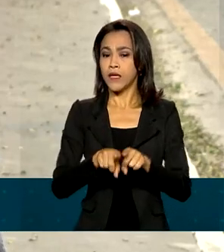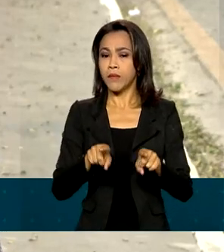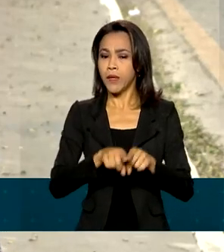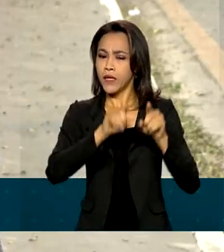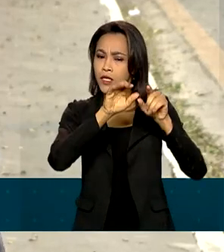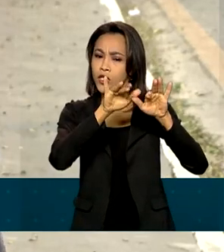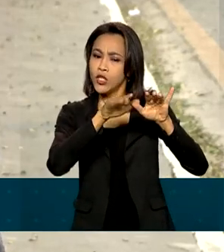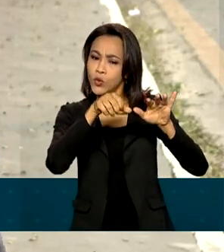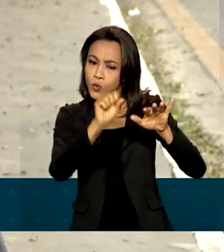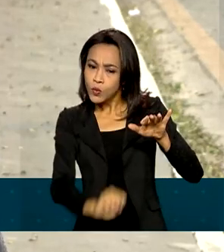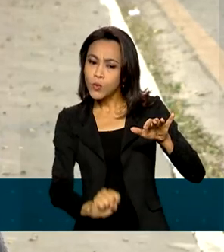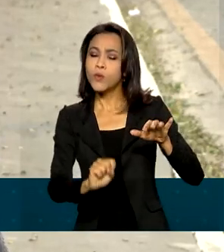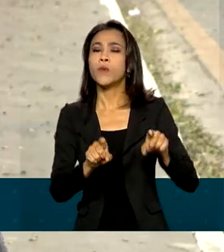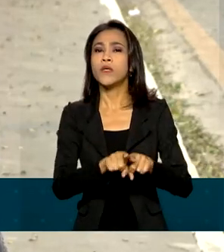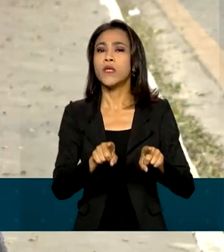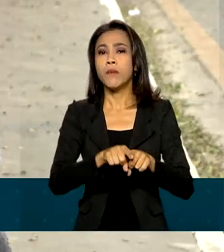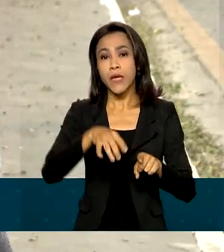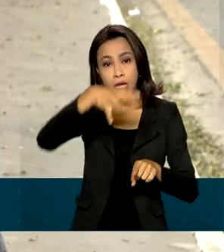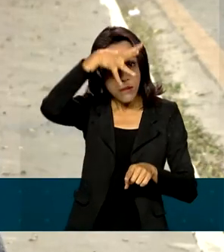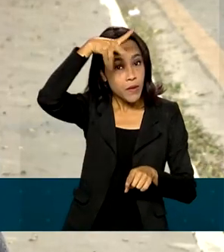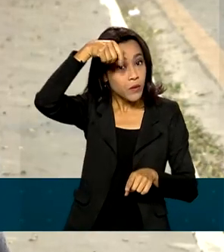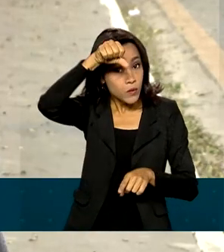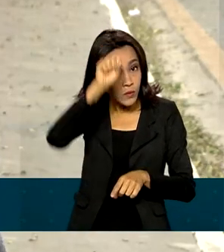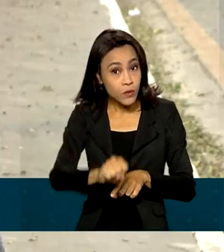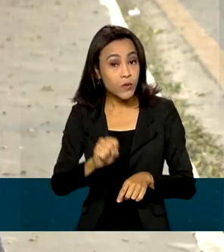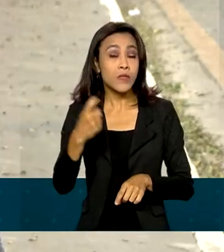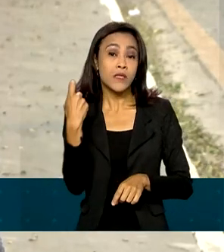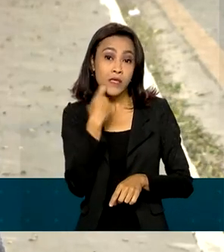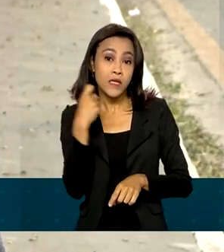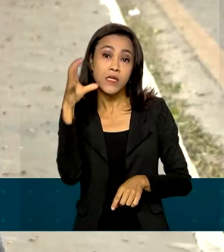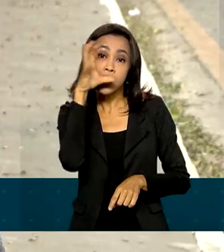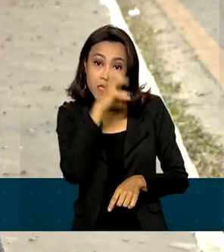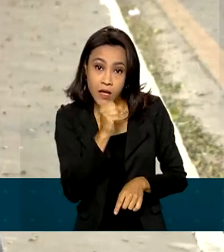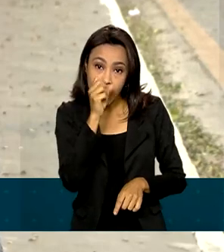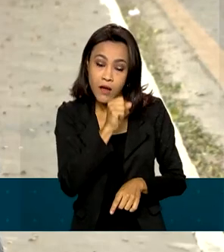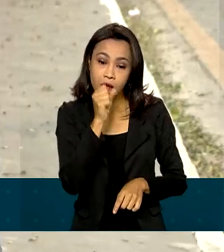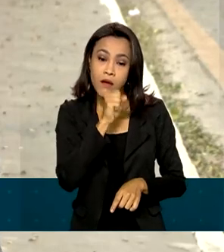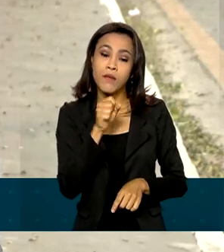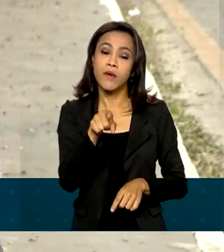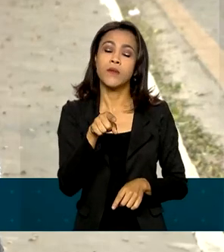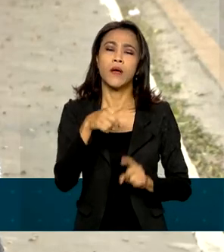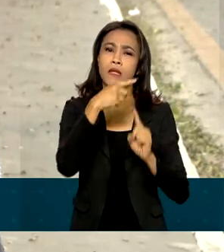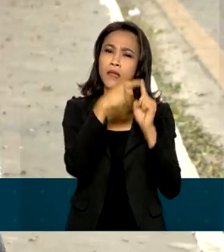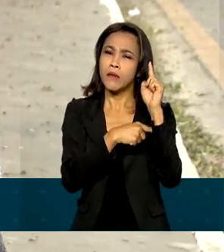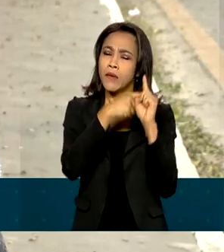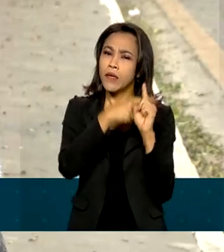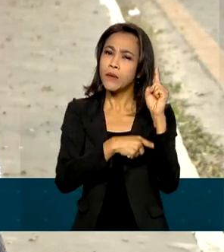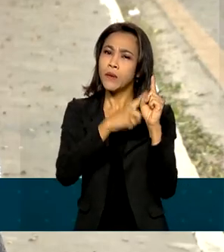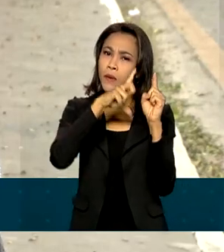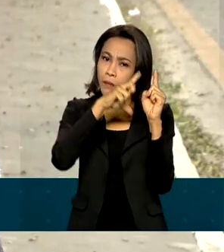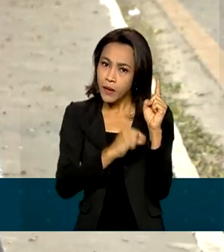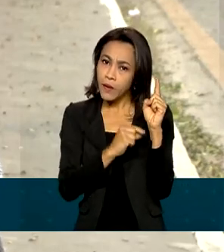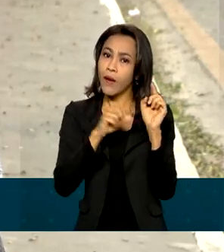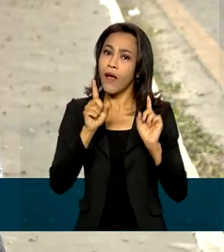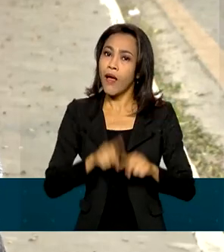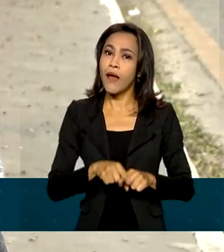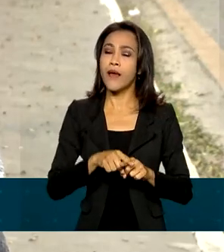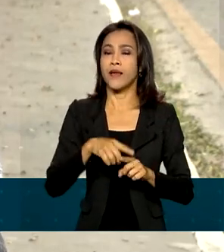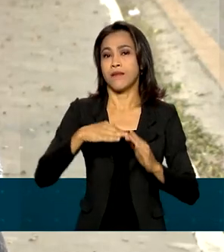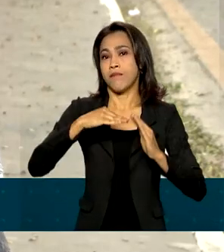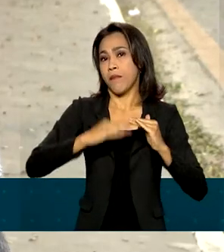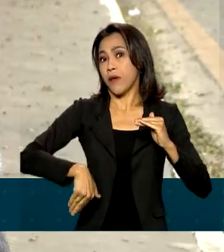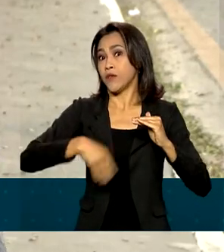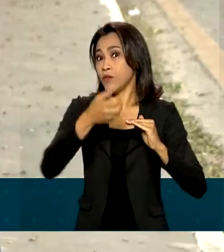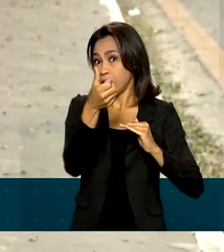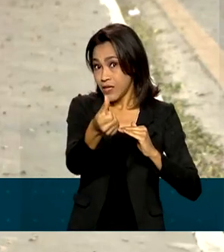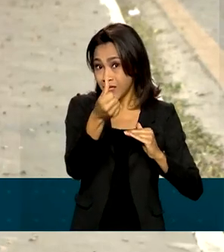da região sul e em Mato Grosso do Sul. Na sexta e no sábado, a temperatura mínima prevista é de menos 6